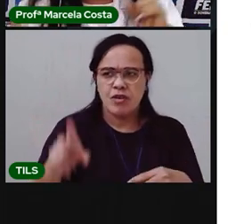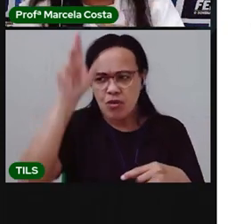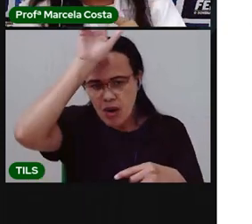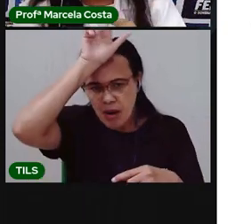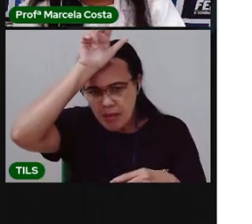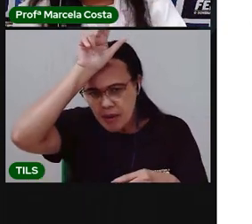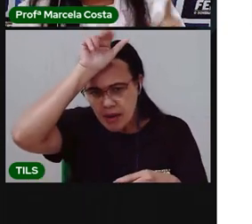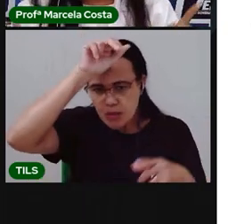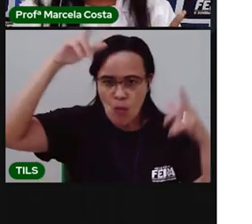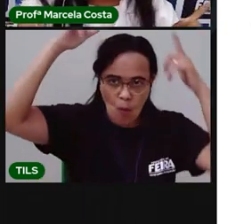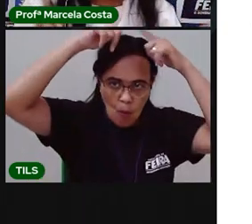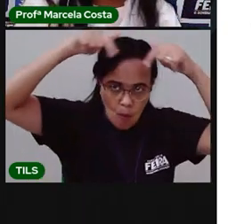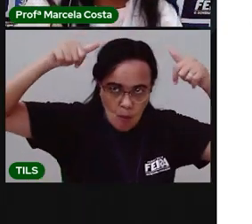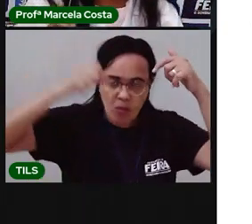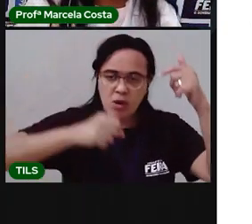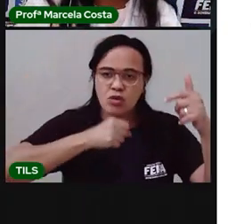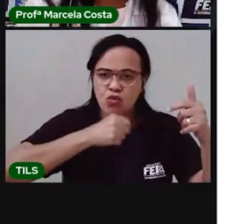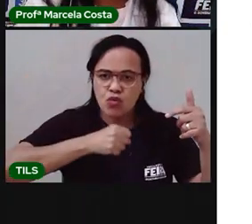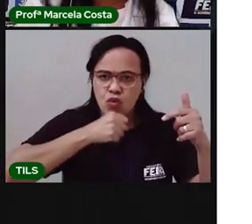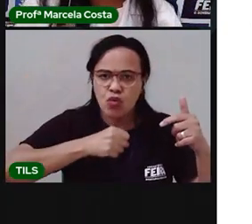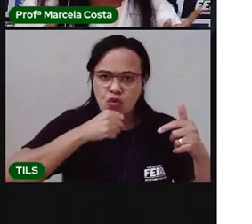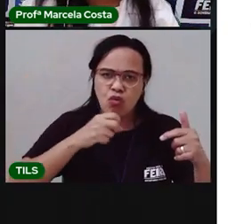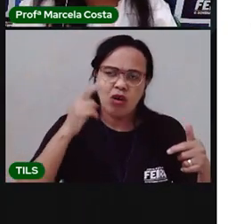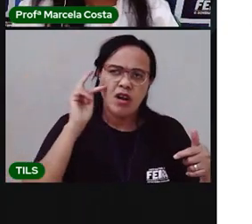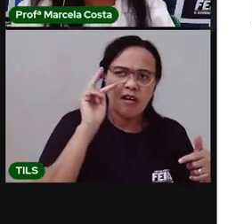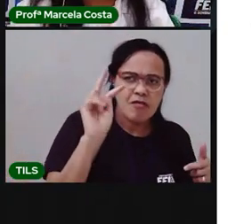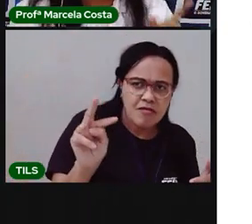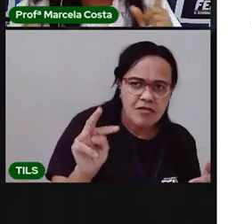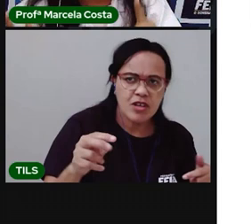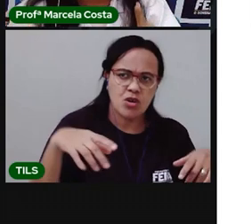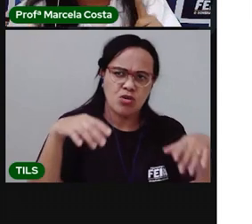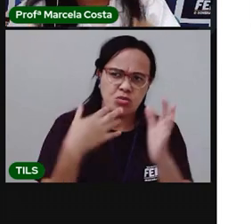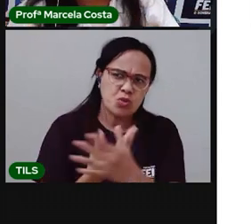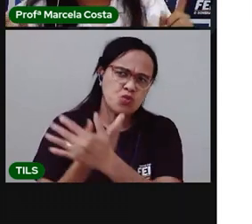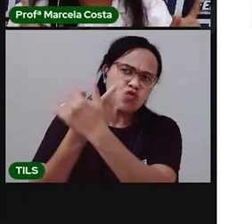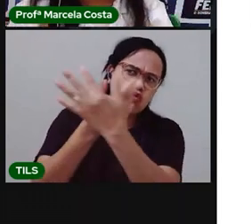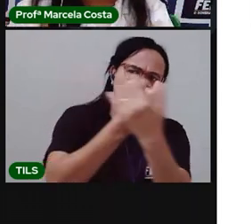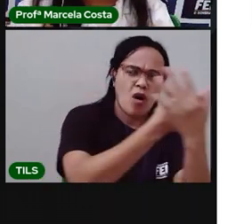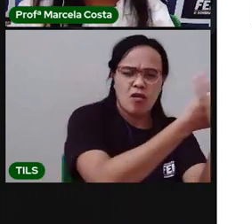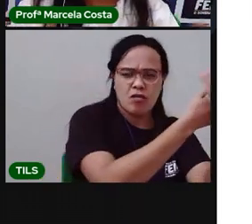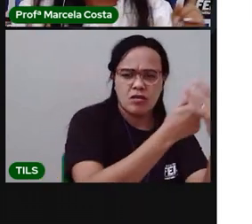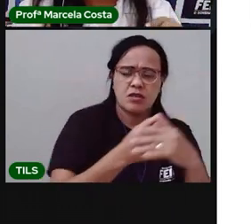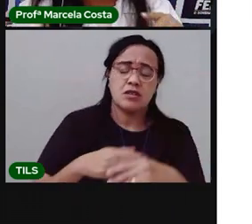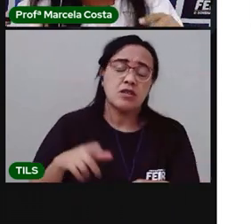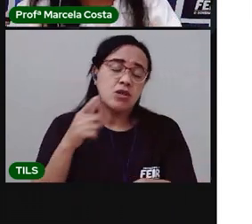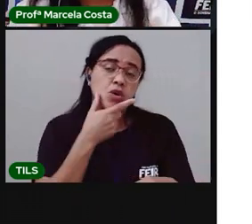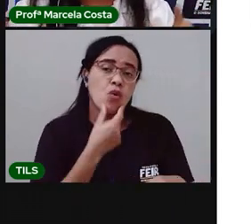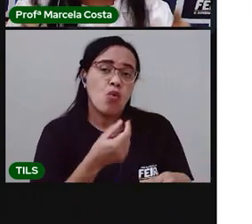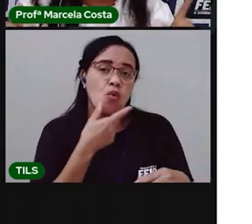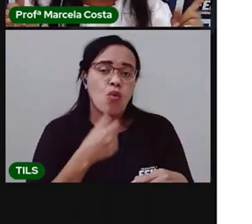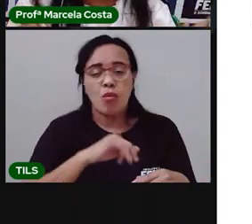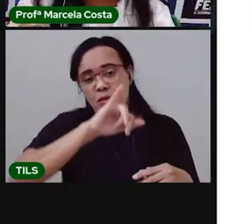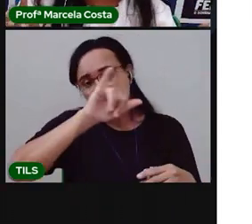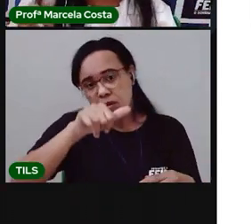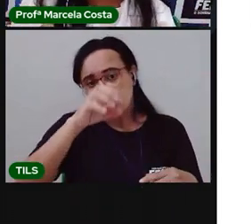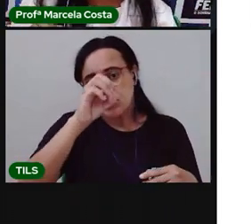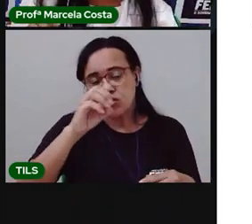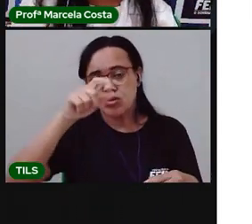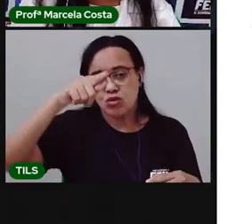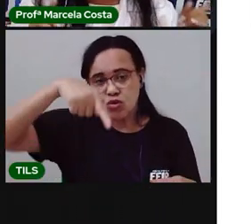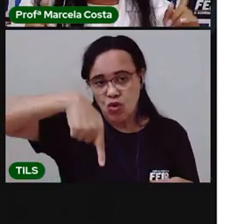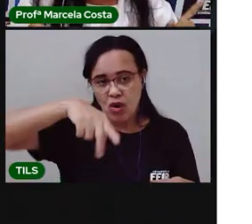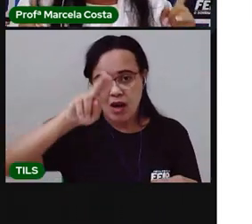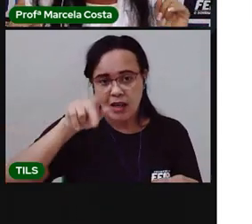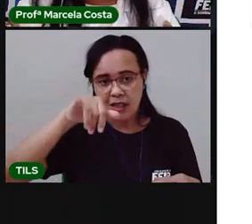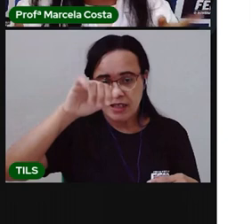do vovô. Assim que ela me viu, bateu asas e voou. Seu Joaquim, crinquim, de perna torta rata.